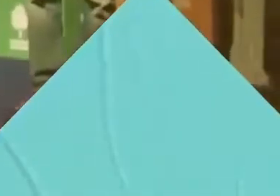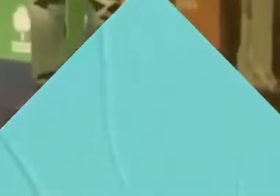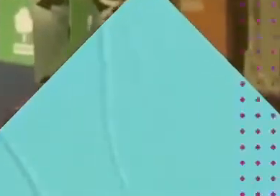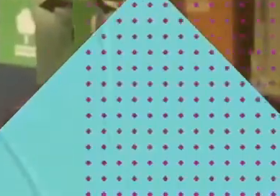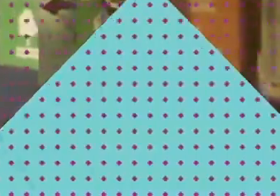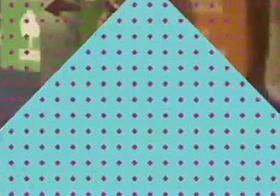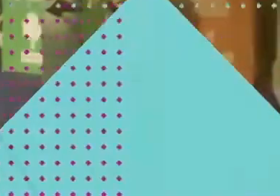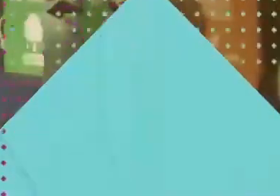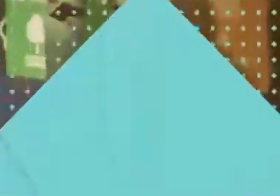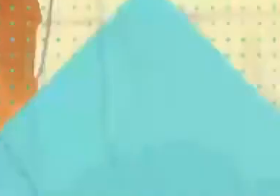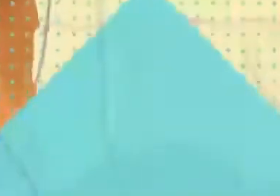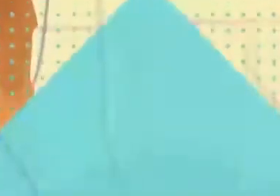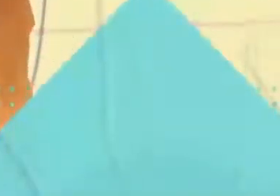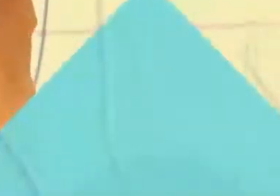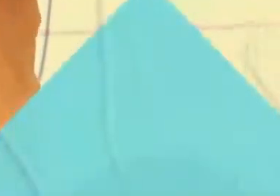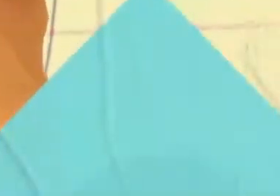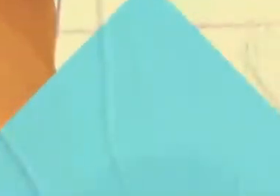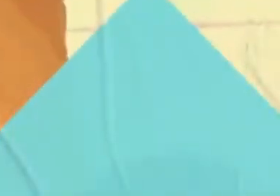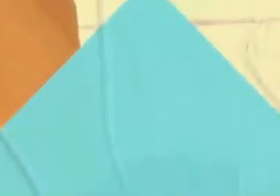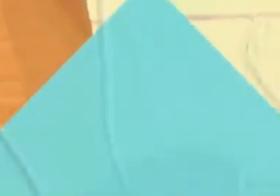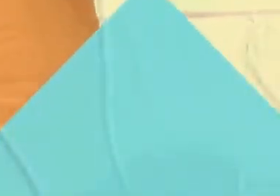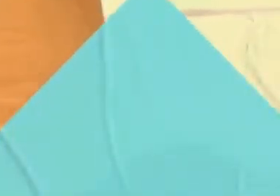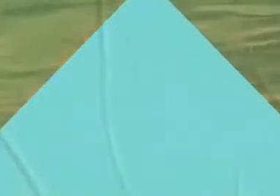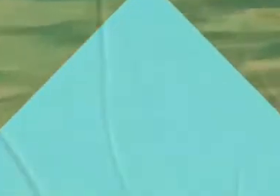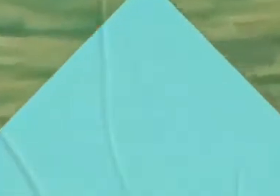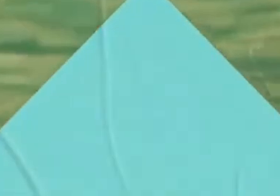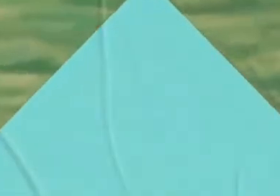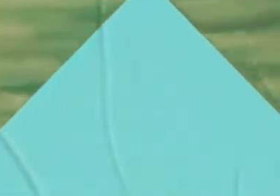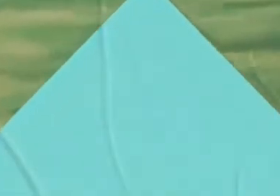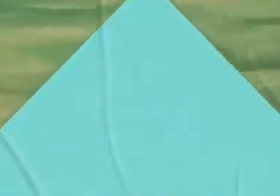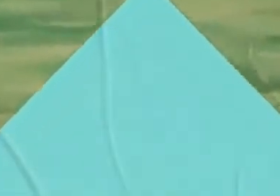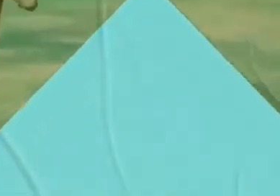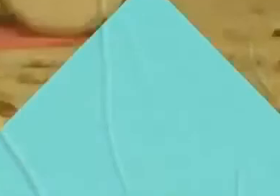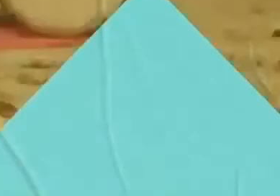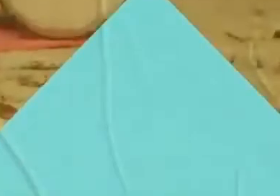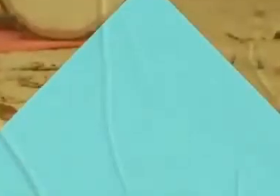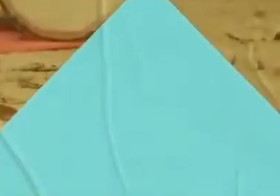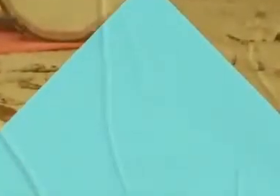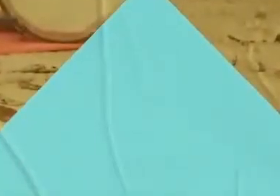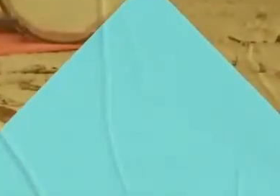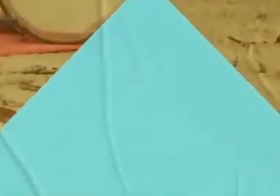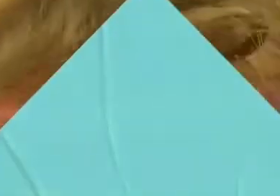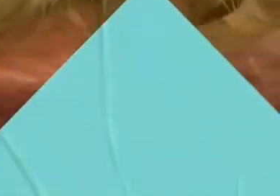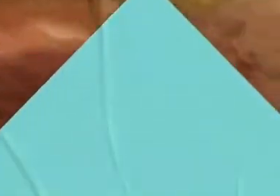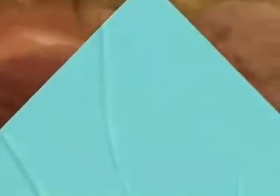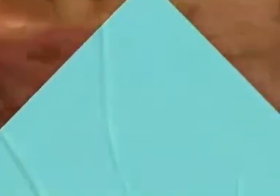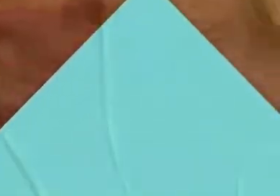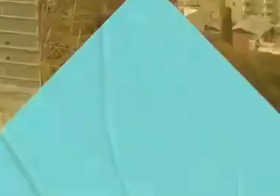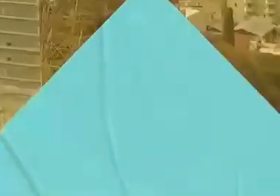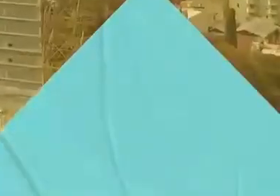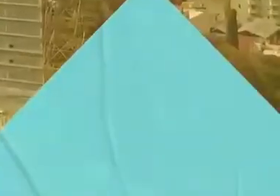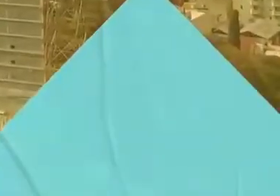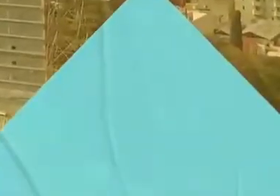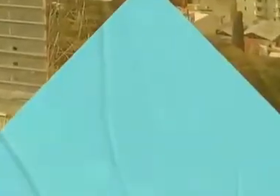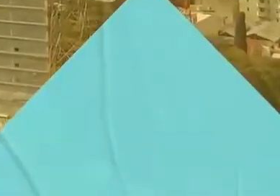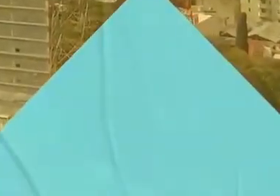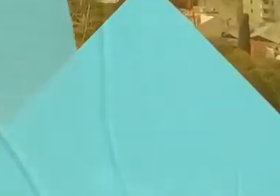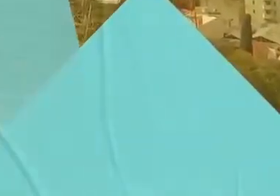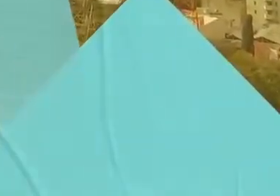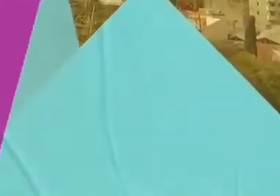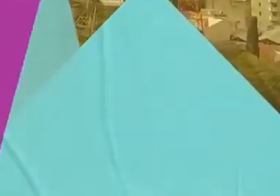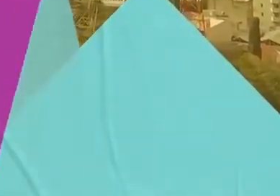meio ambiente, consumo consciente, diversidade, desigualdade e bem-estar. Virada Sustentável 2020,